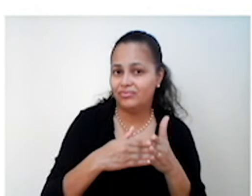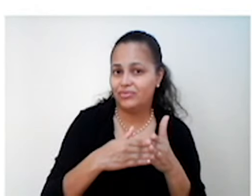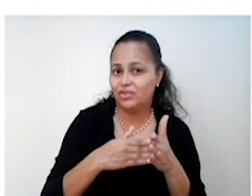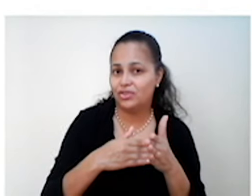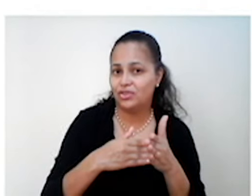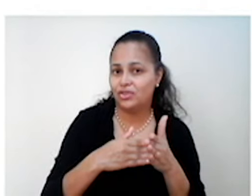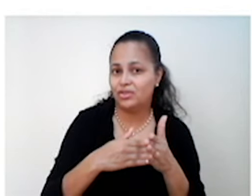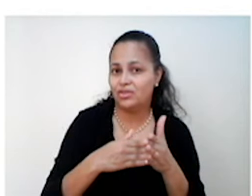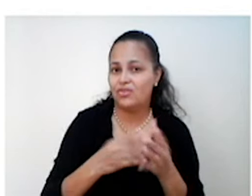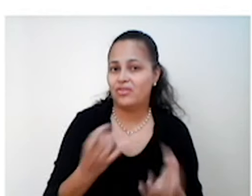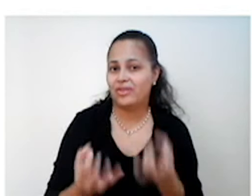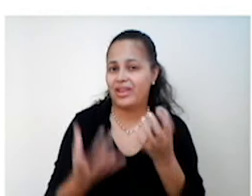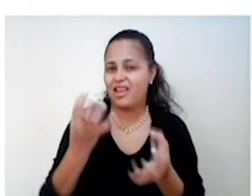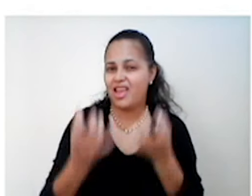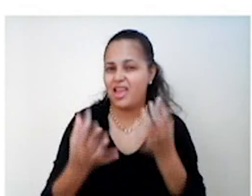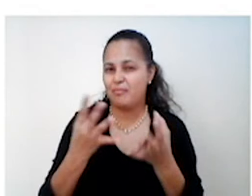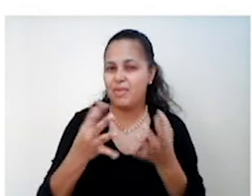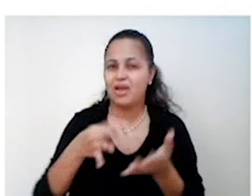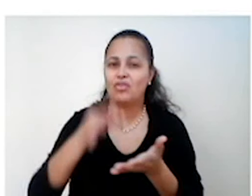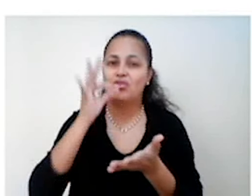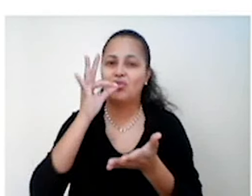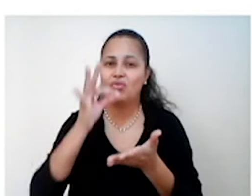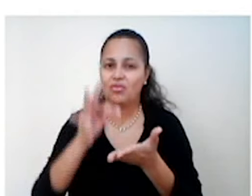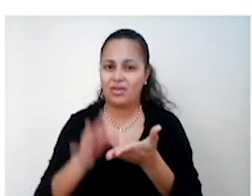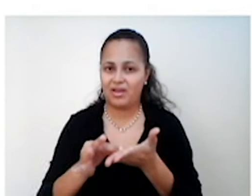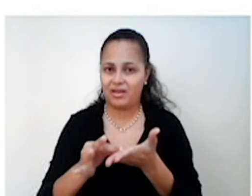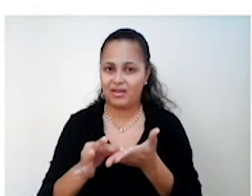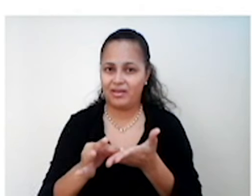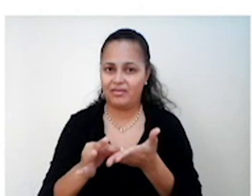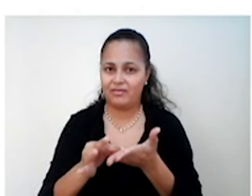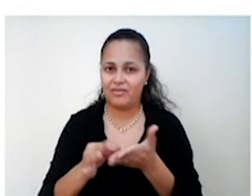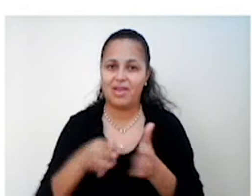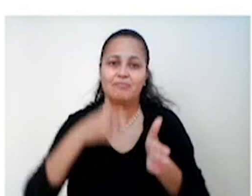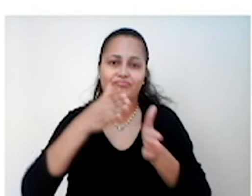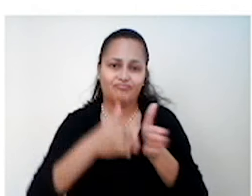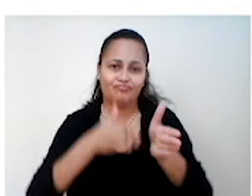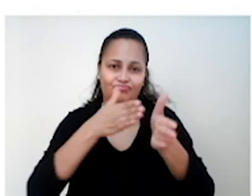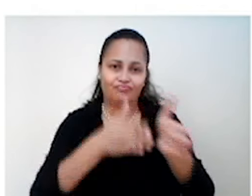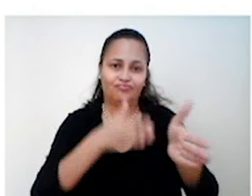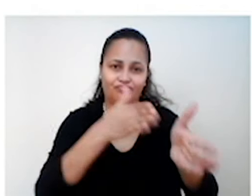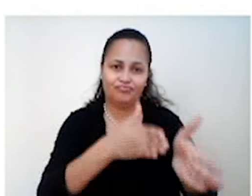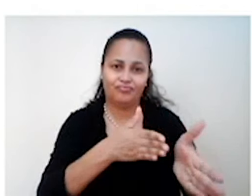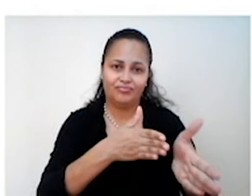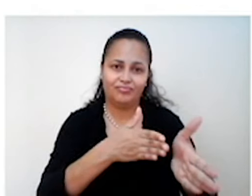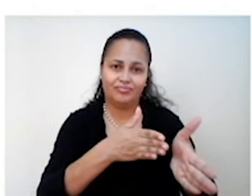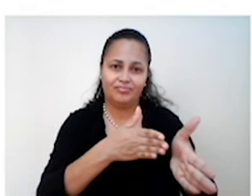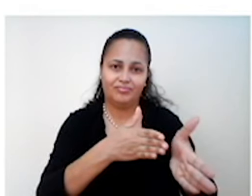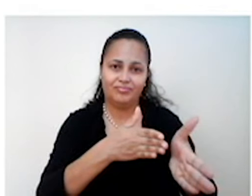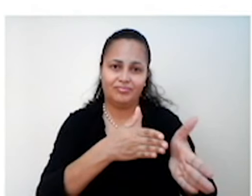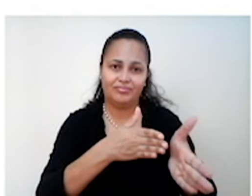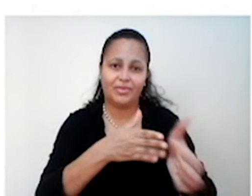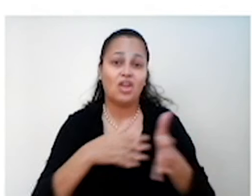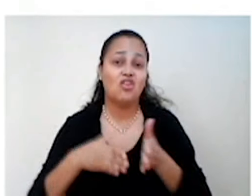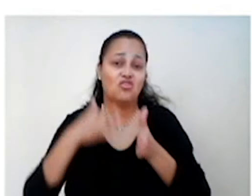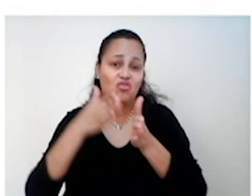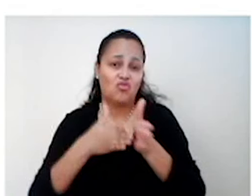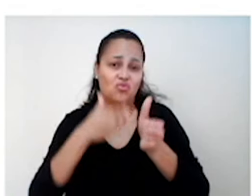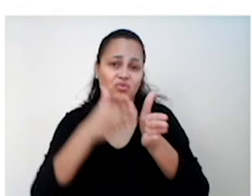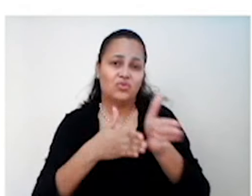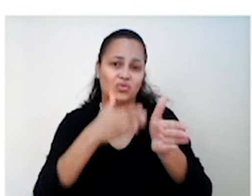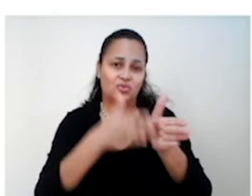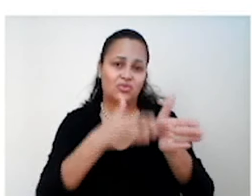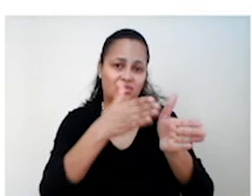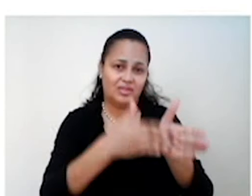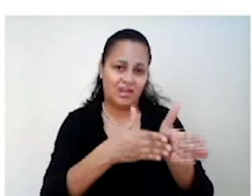queimando o café, em vez de carvão, em suas locomotivas a vapor. Então, passou a utilizar as locomotivas dos trens,